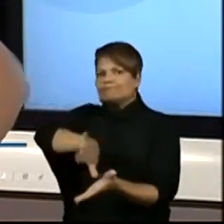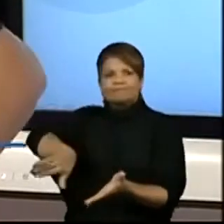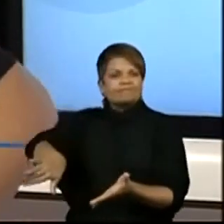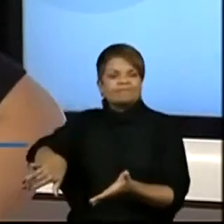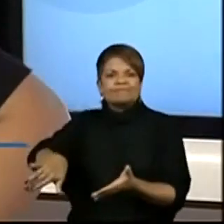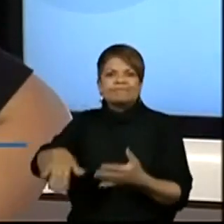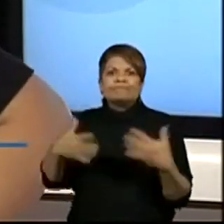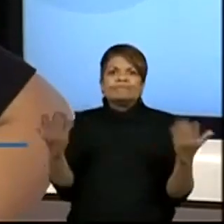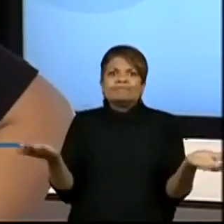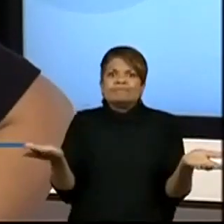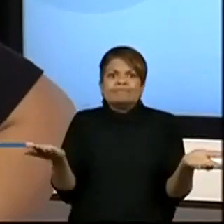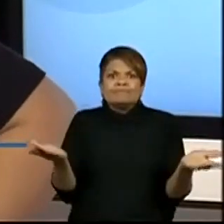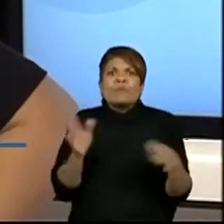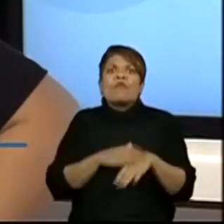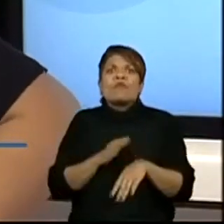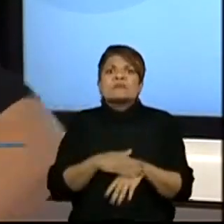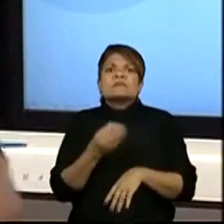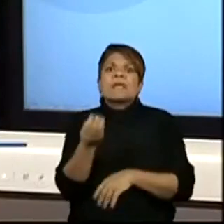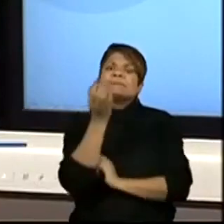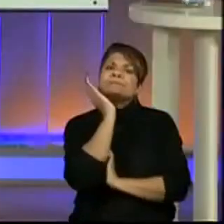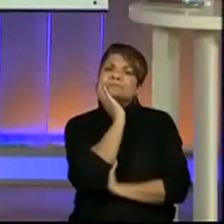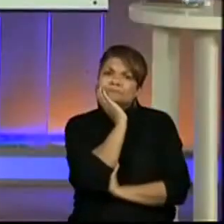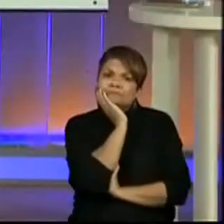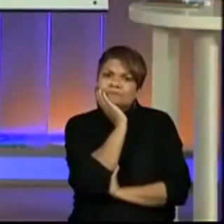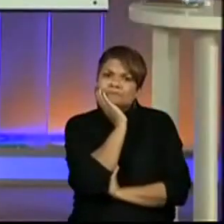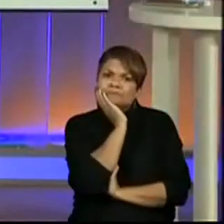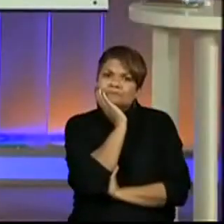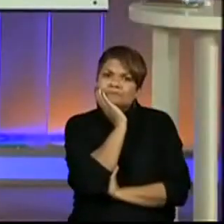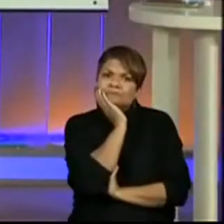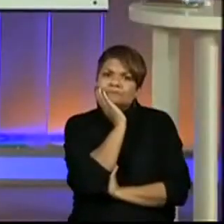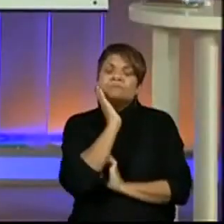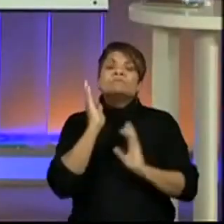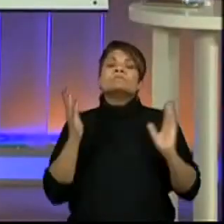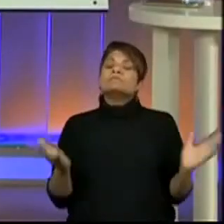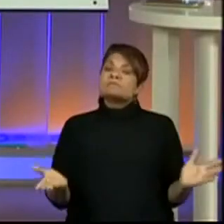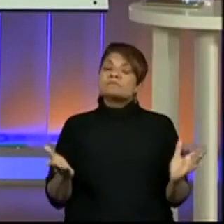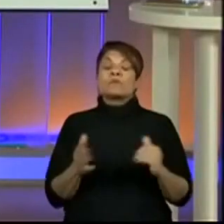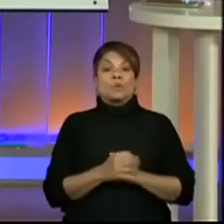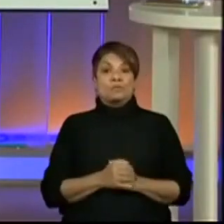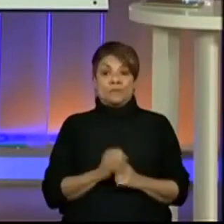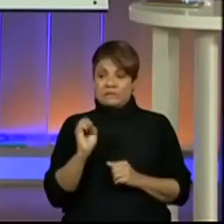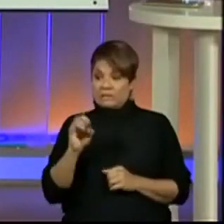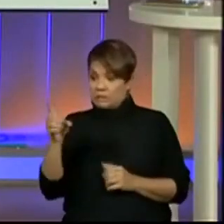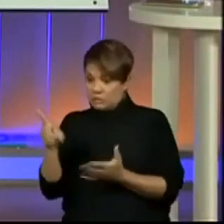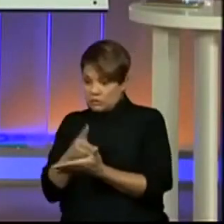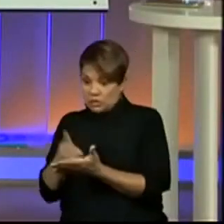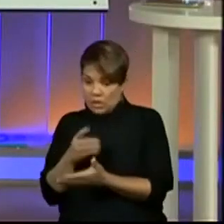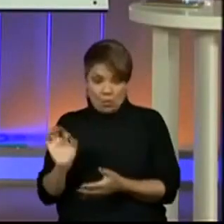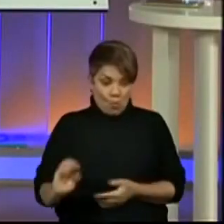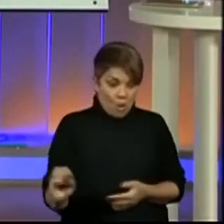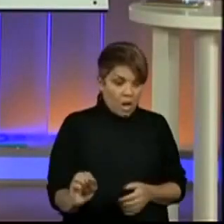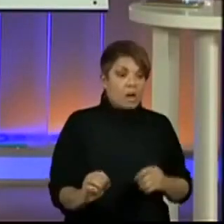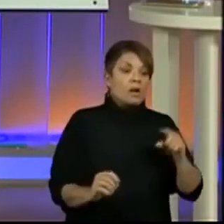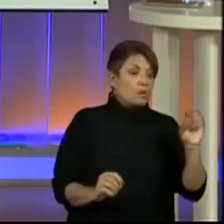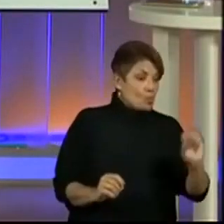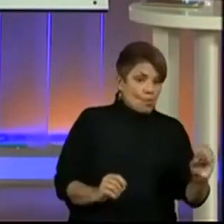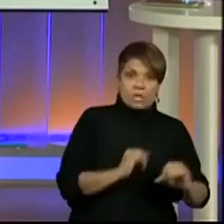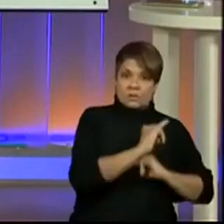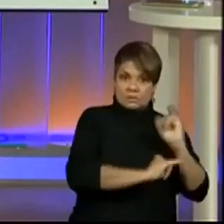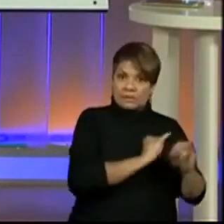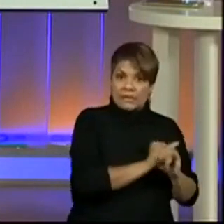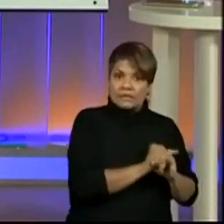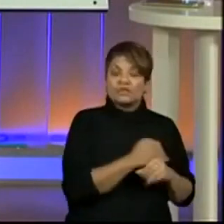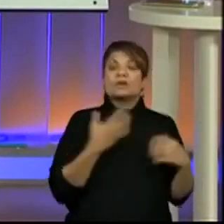o que podemos fazer então? Quero ver, ó, sem dicionário, sem internet. Tá lá, o